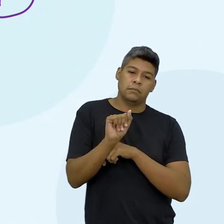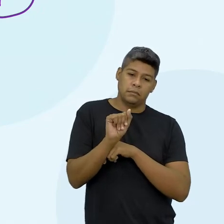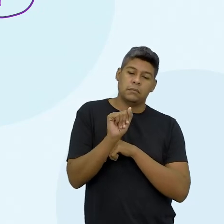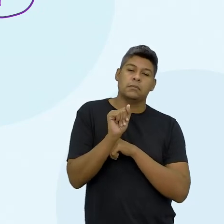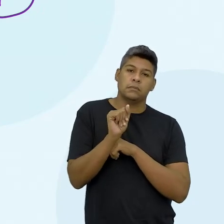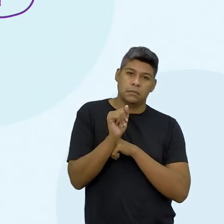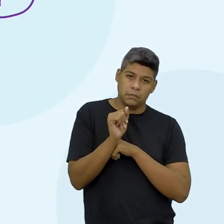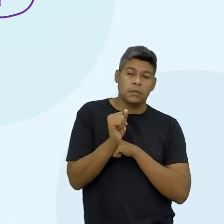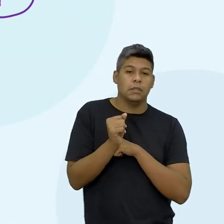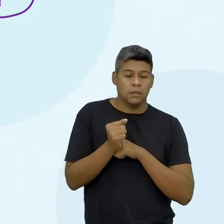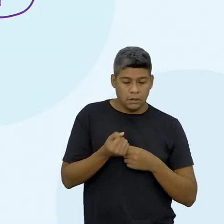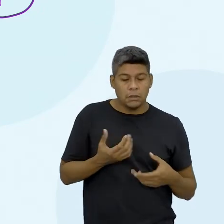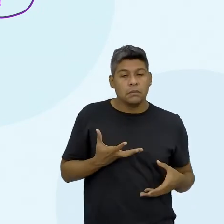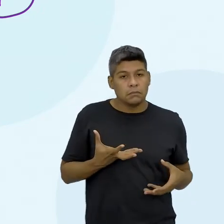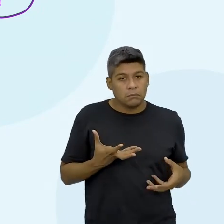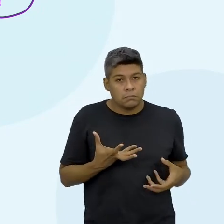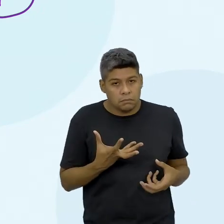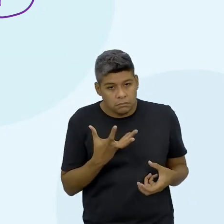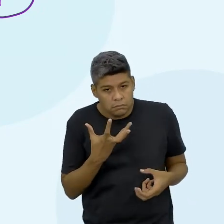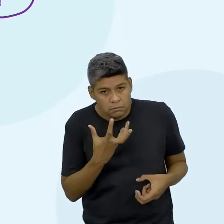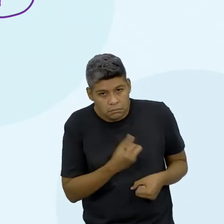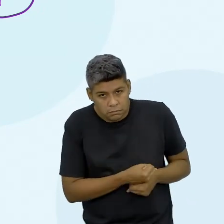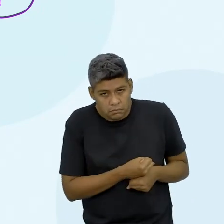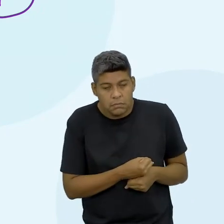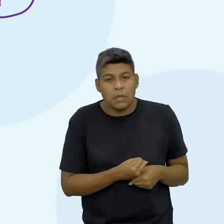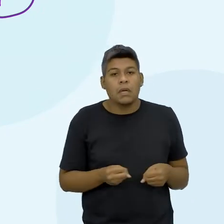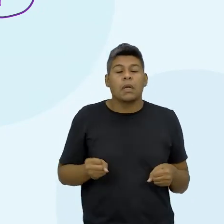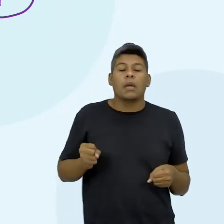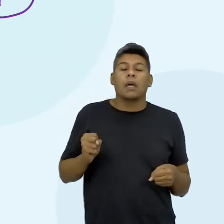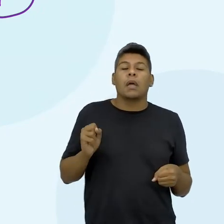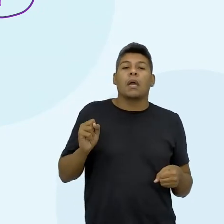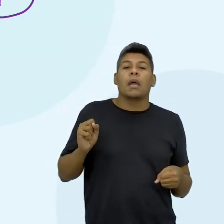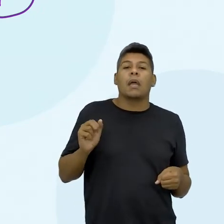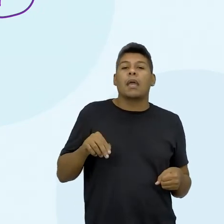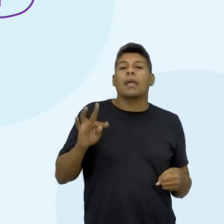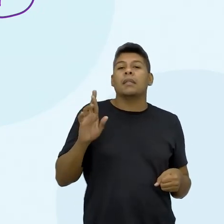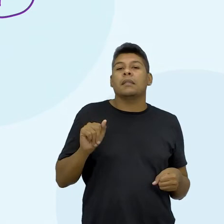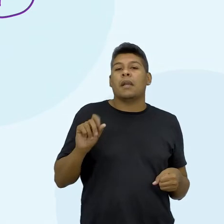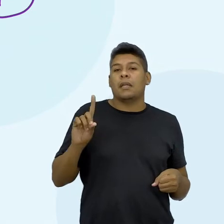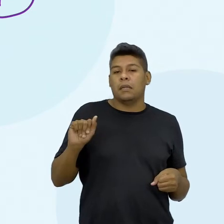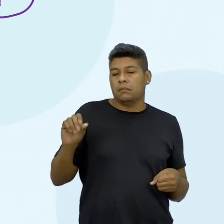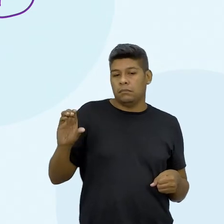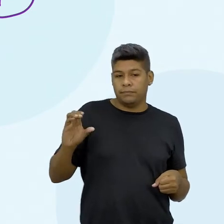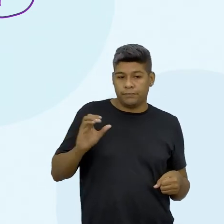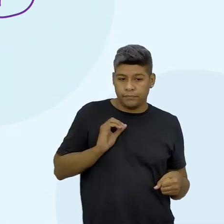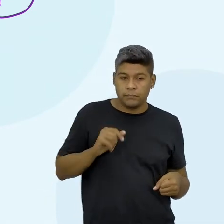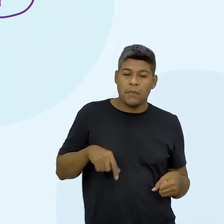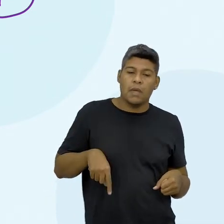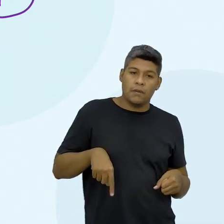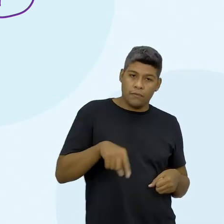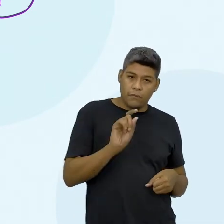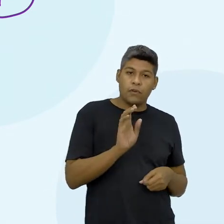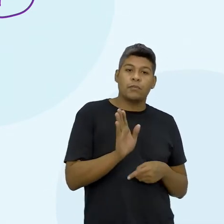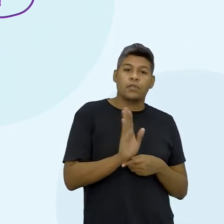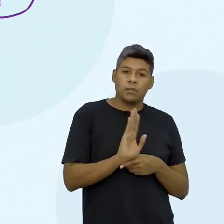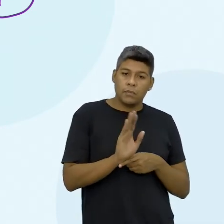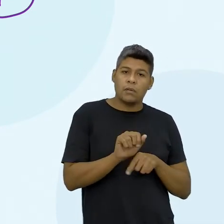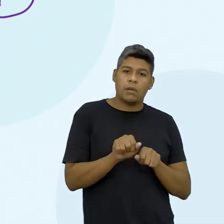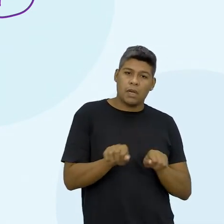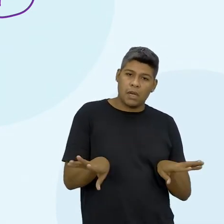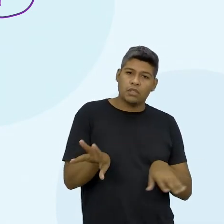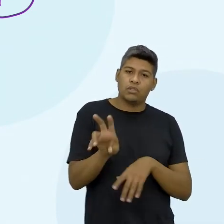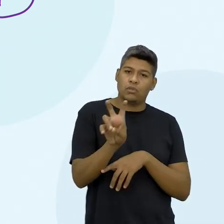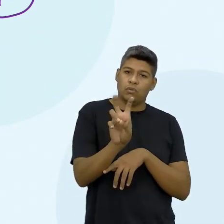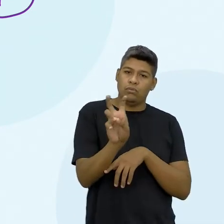mais, contabiliza e conta como uma entrada. Aí, ela foi ao cinema, gastou R$